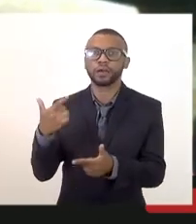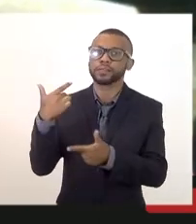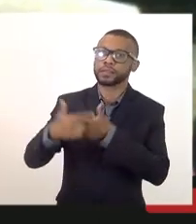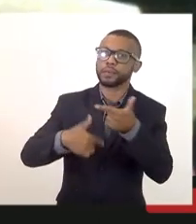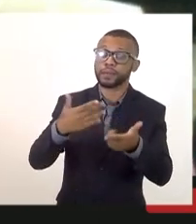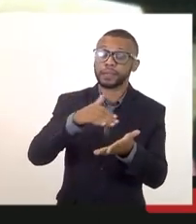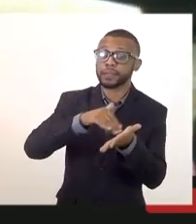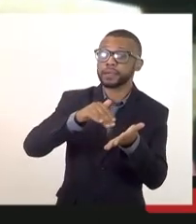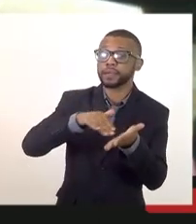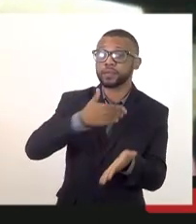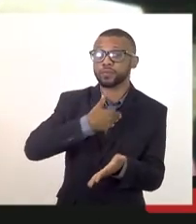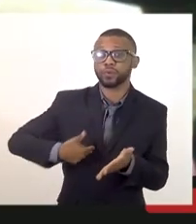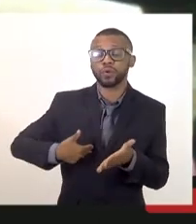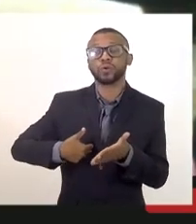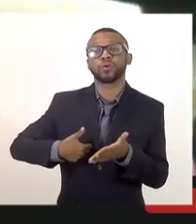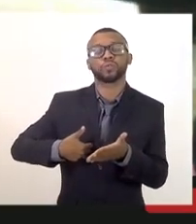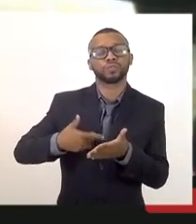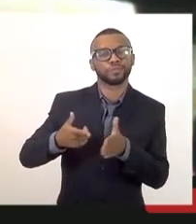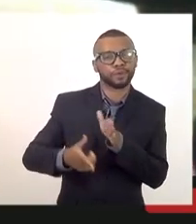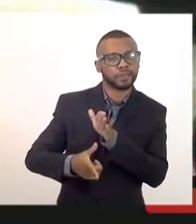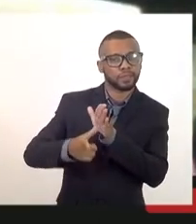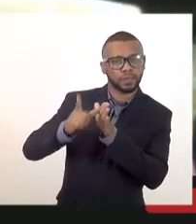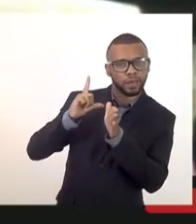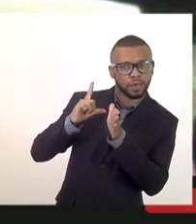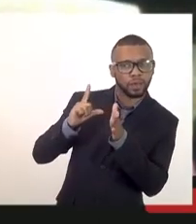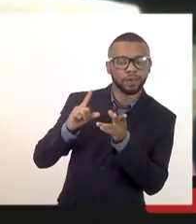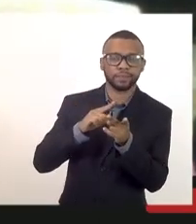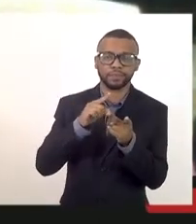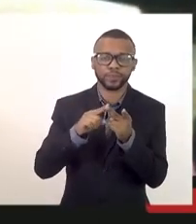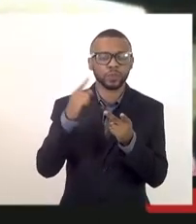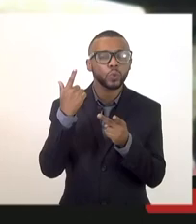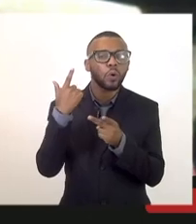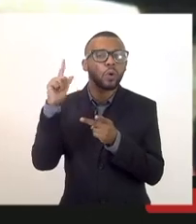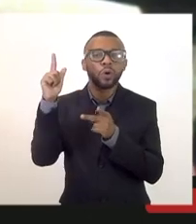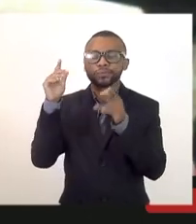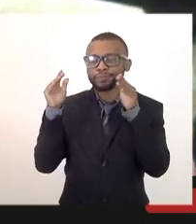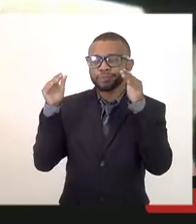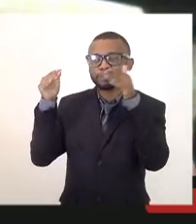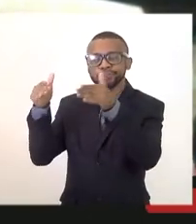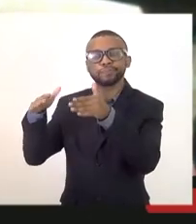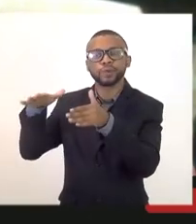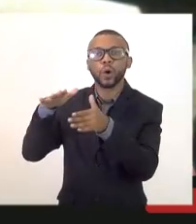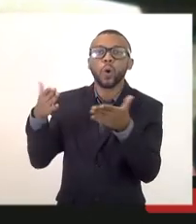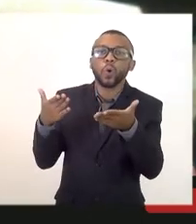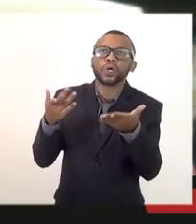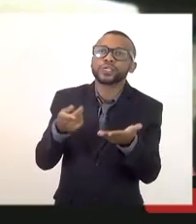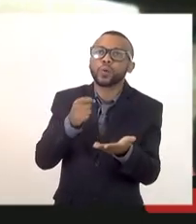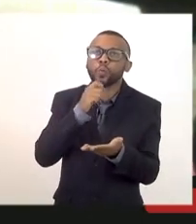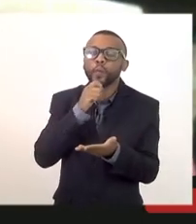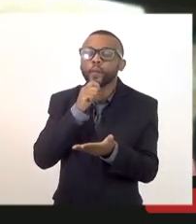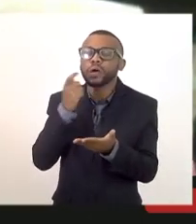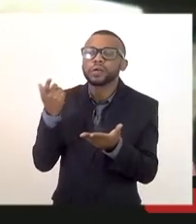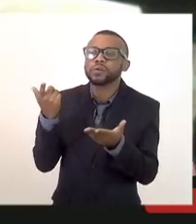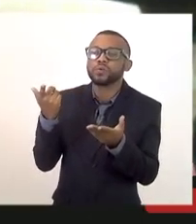no governo passado numa outra secretaria hoje eu não respondo nenhum tipo de